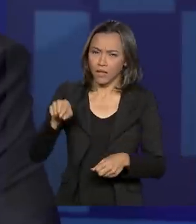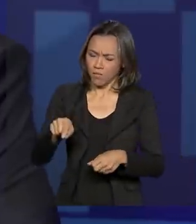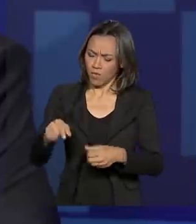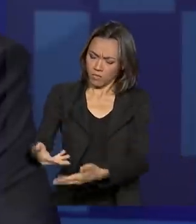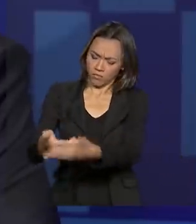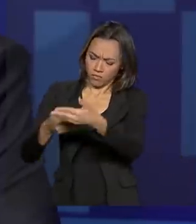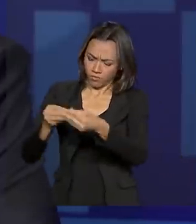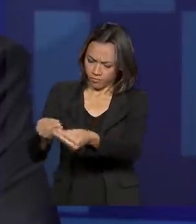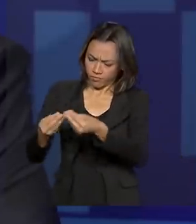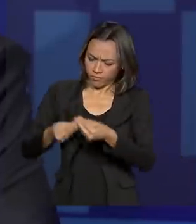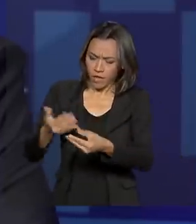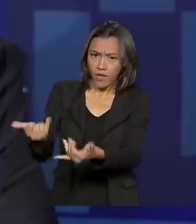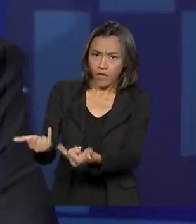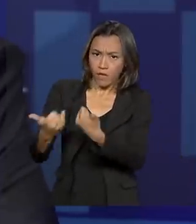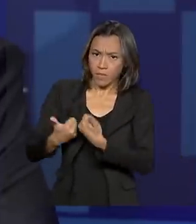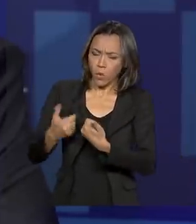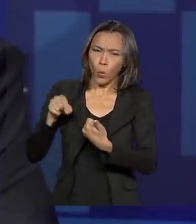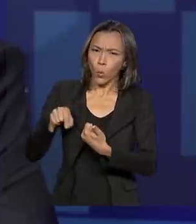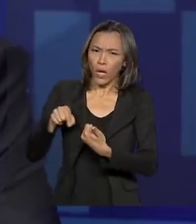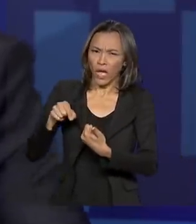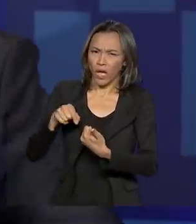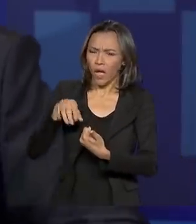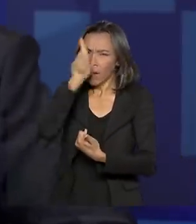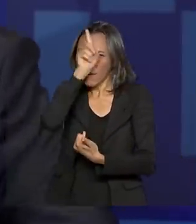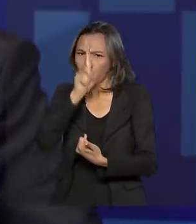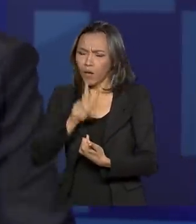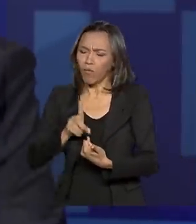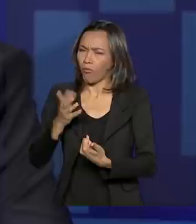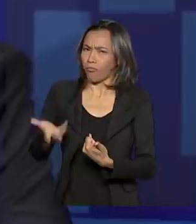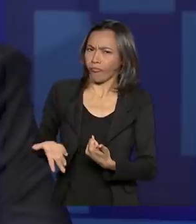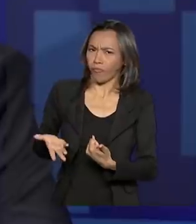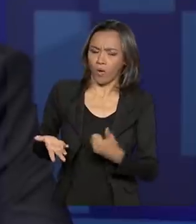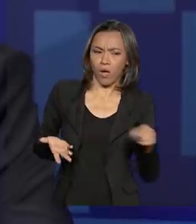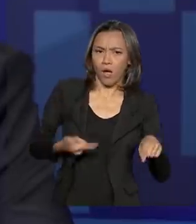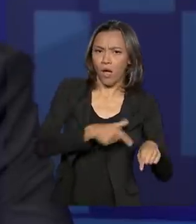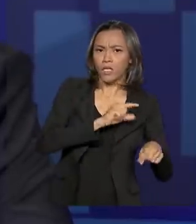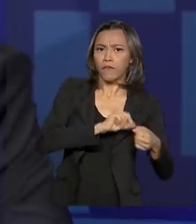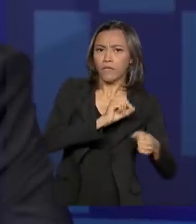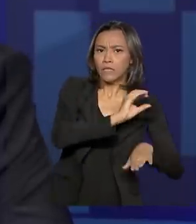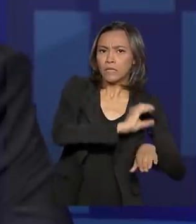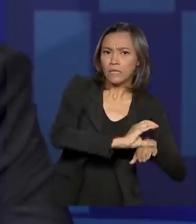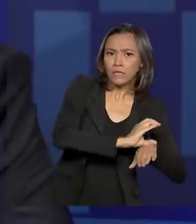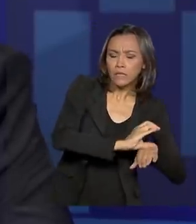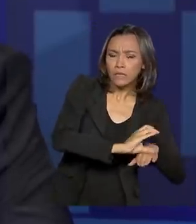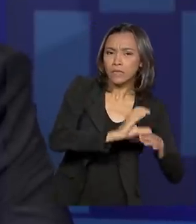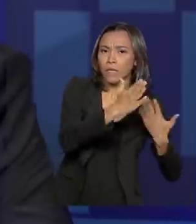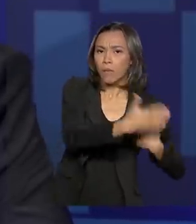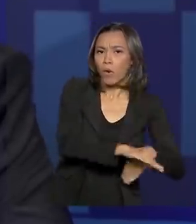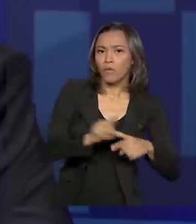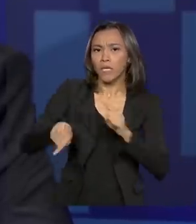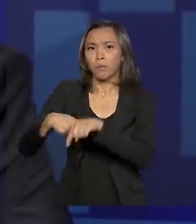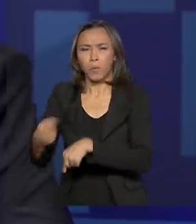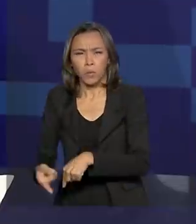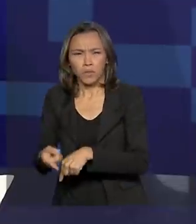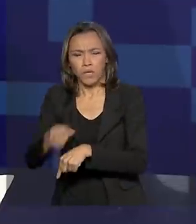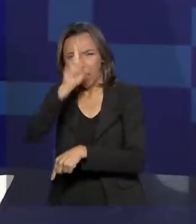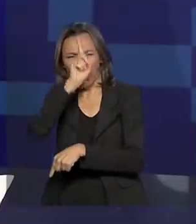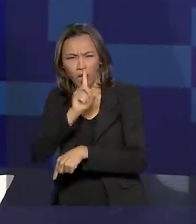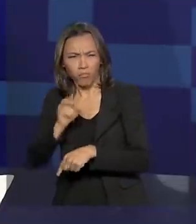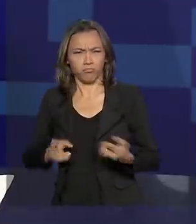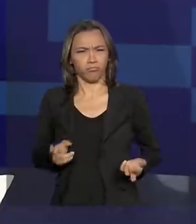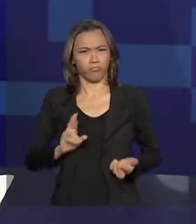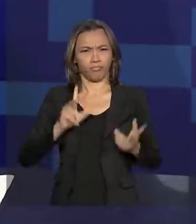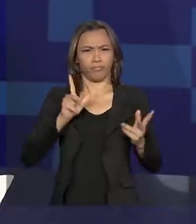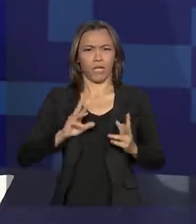prova, o gabarito da prova amarelo. Então, ao rodar a correção, saiu um resultado diferente. O